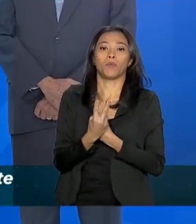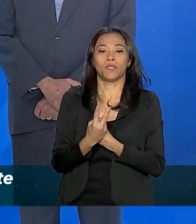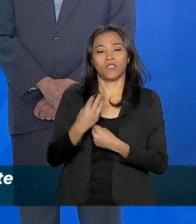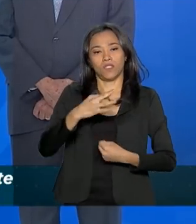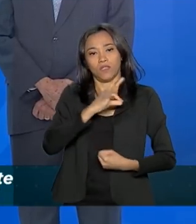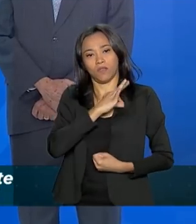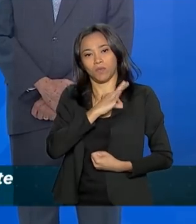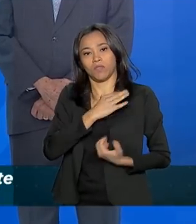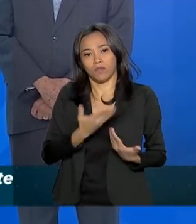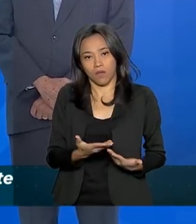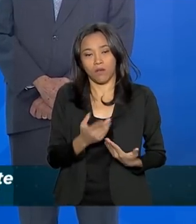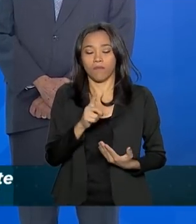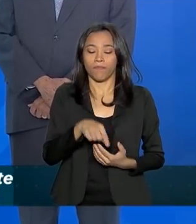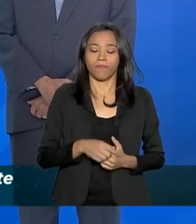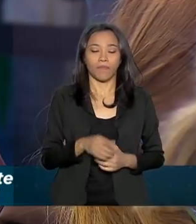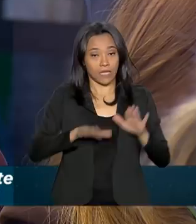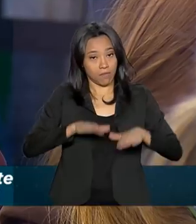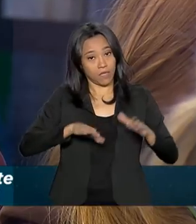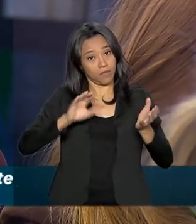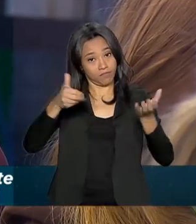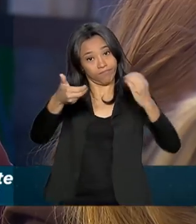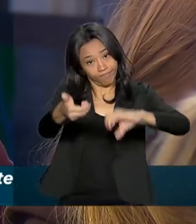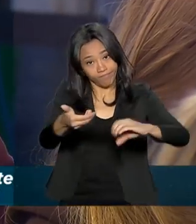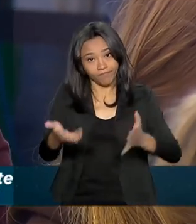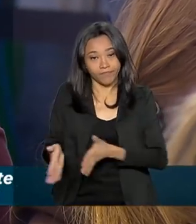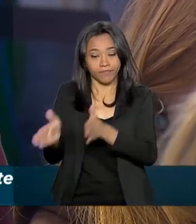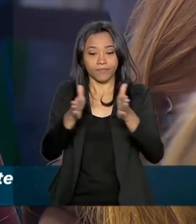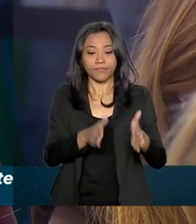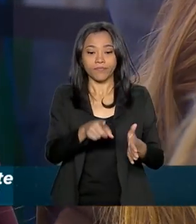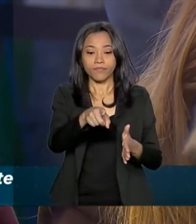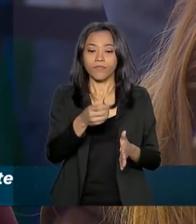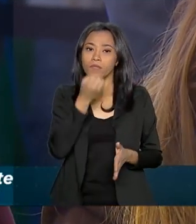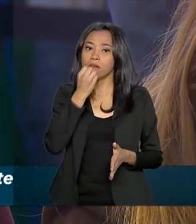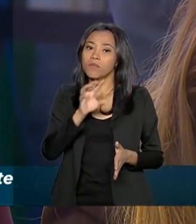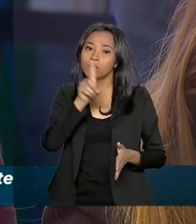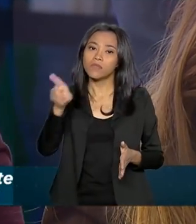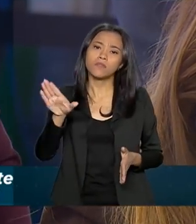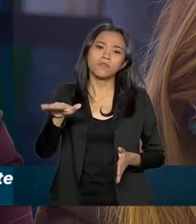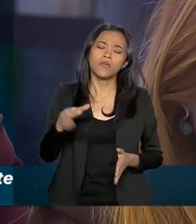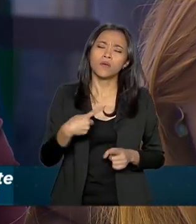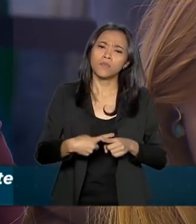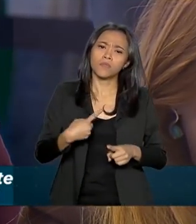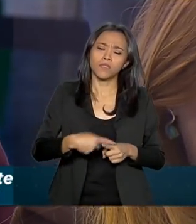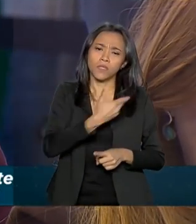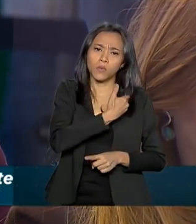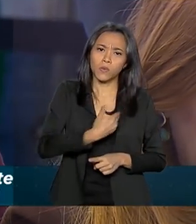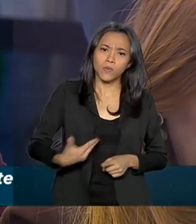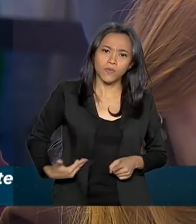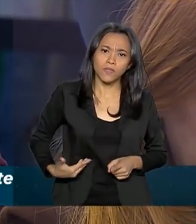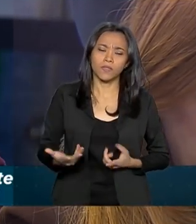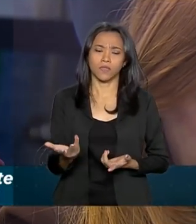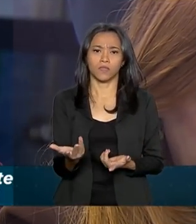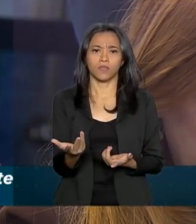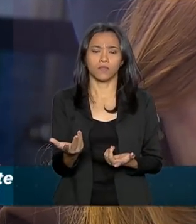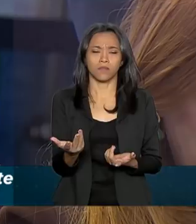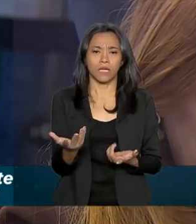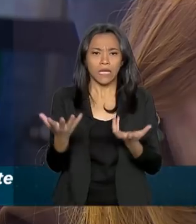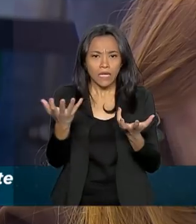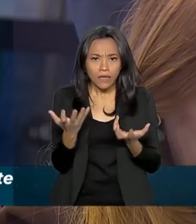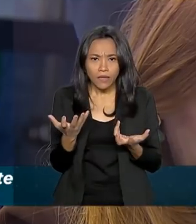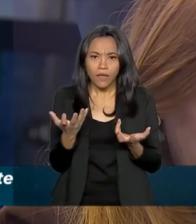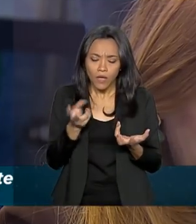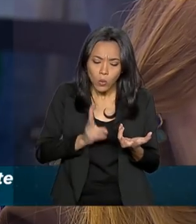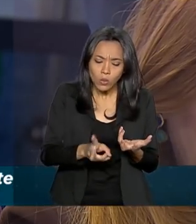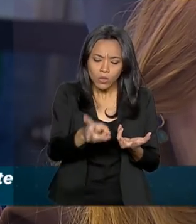Raquel Porto Alegre, da Globo News. Bom dia. Eu queria saber por que o governo está insistindo em manter a